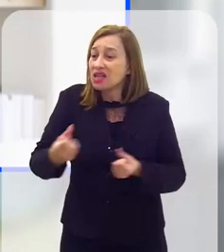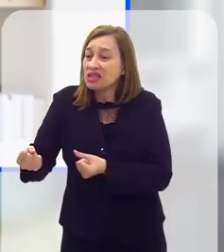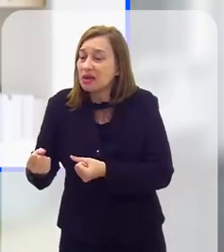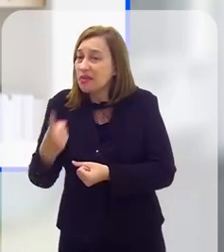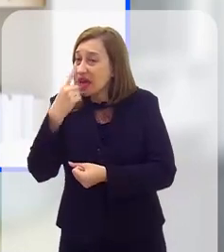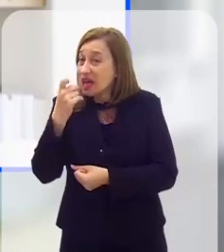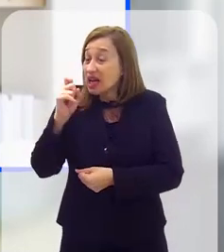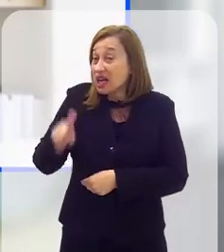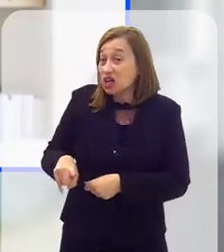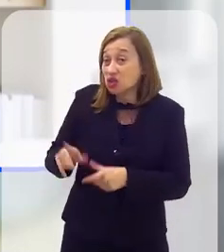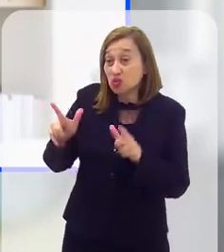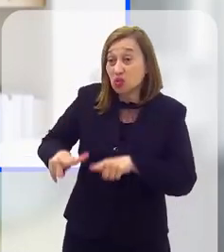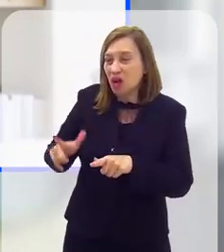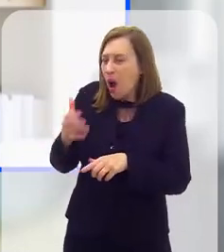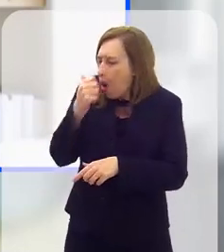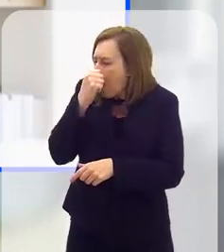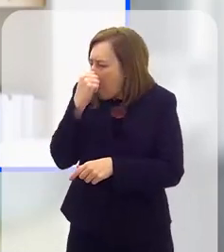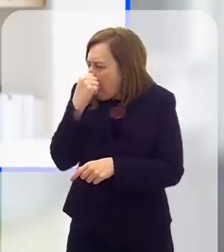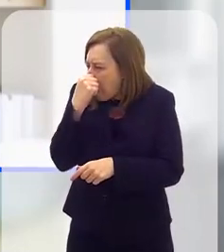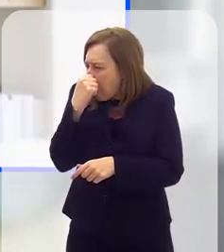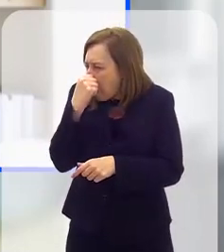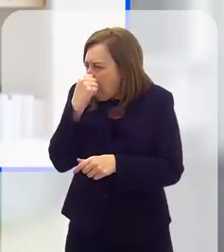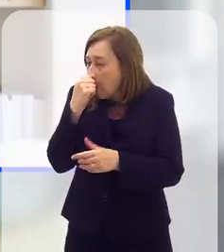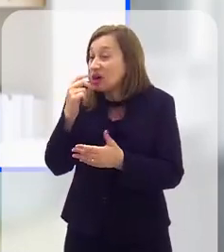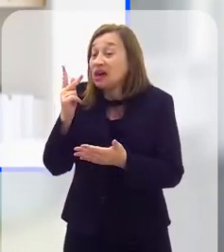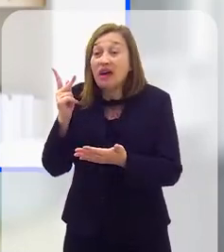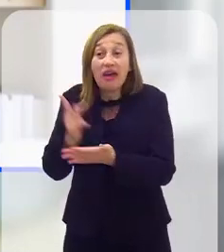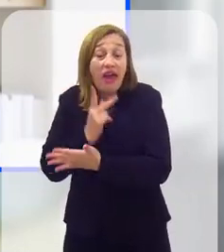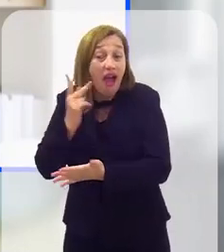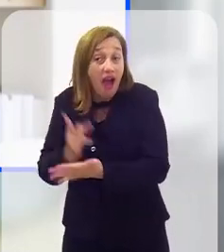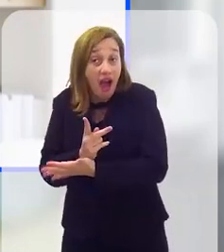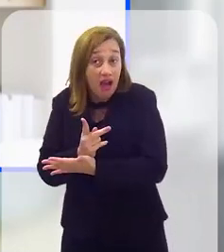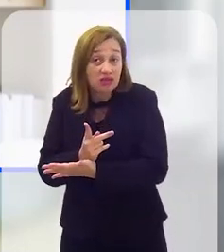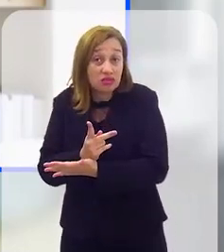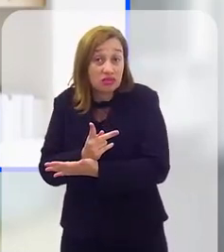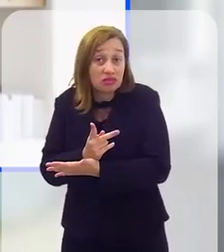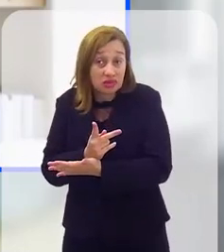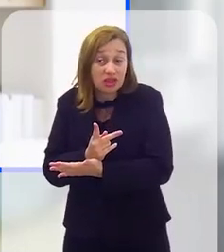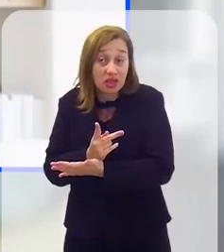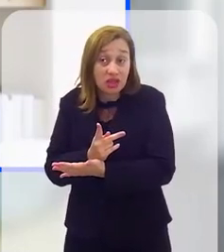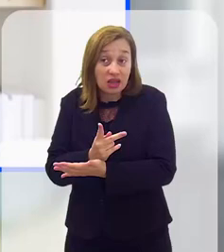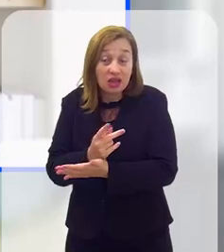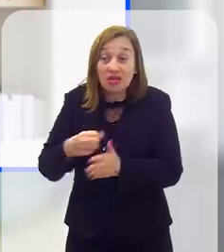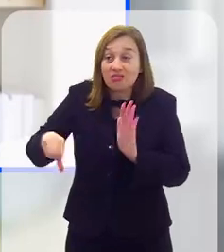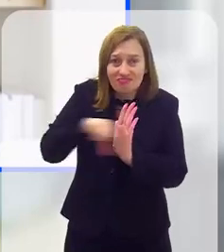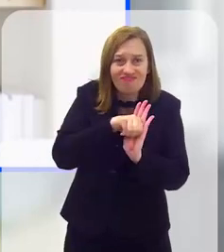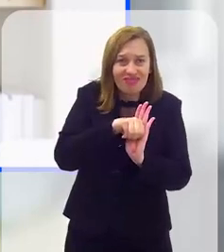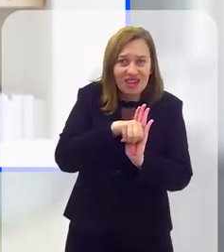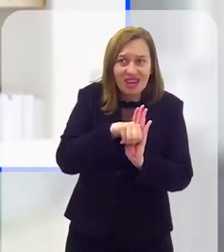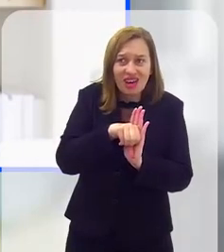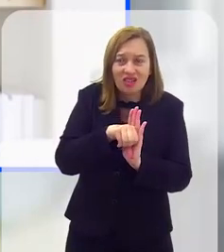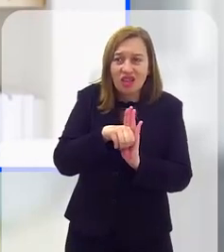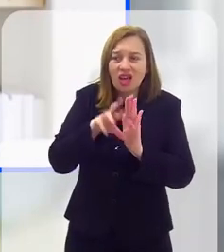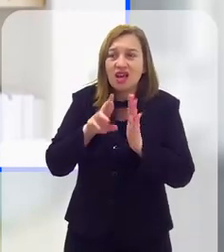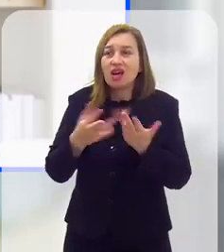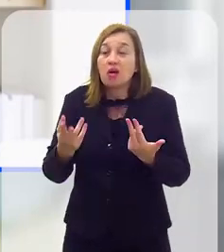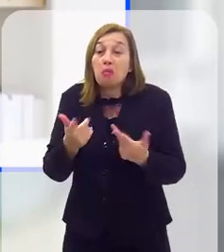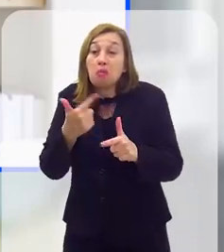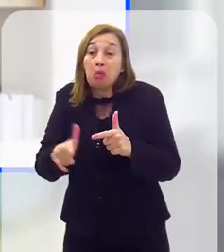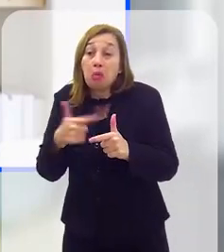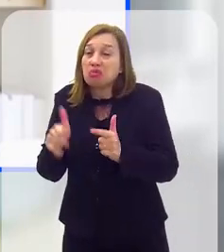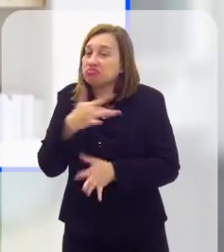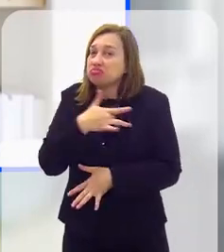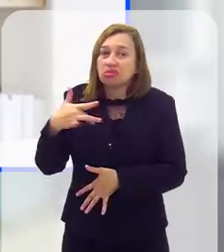condições de receber os resíduos do município. O lixão está ilegal perante a legislação nacional, com grave impacto para o meio